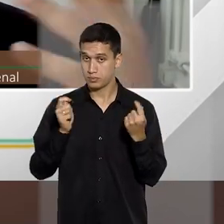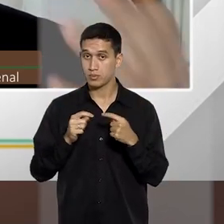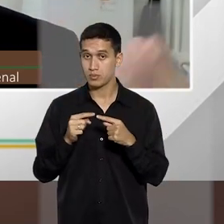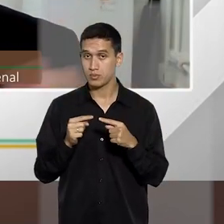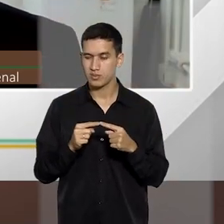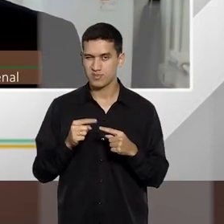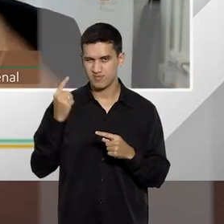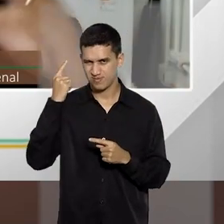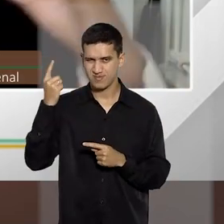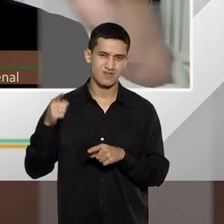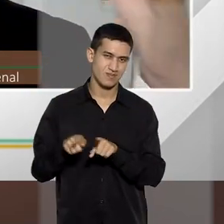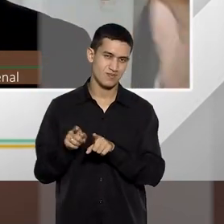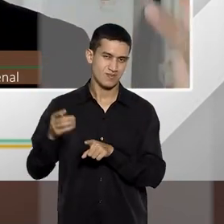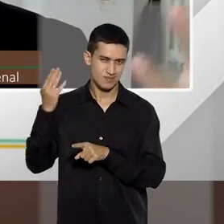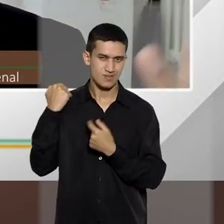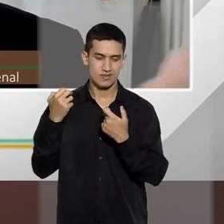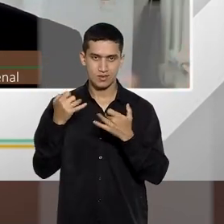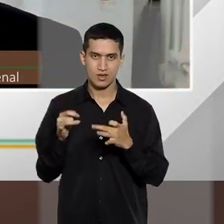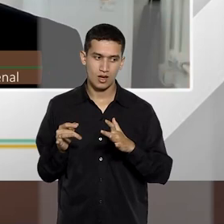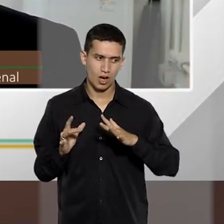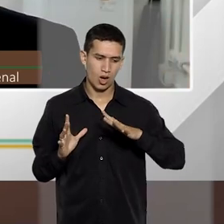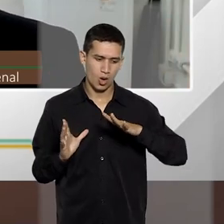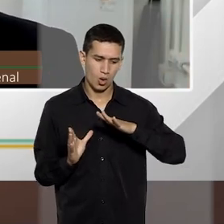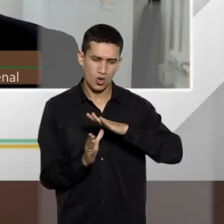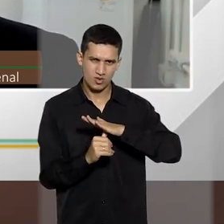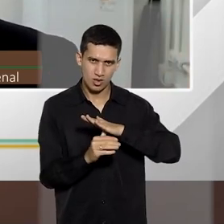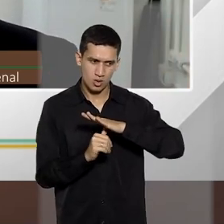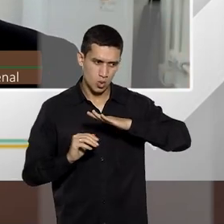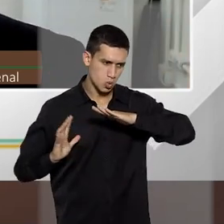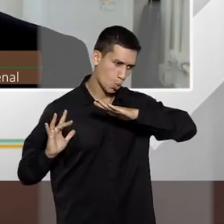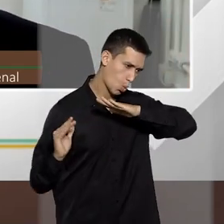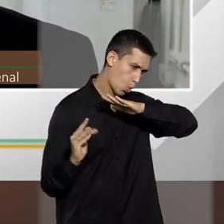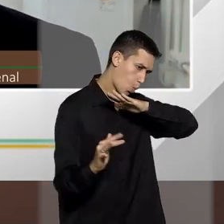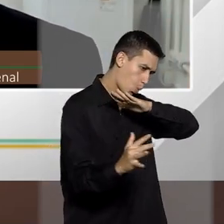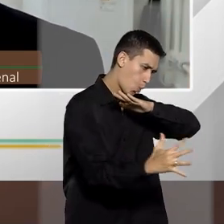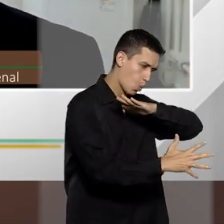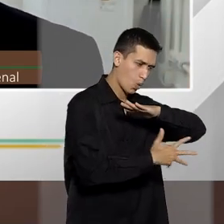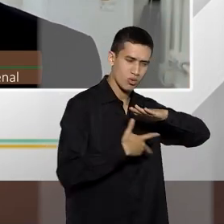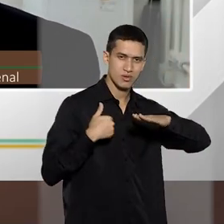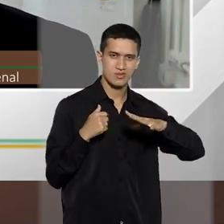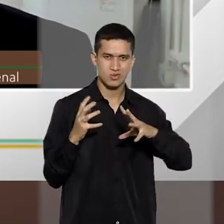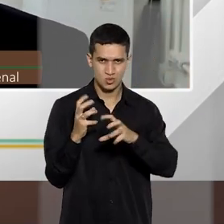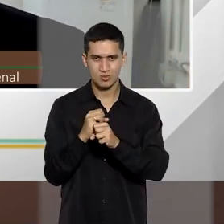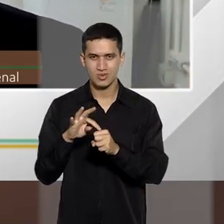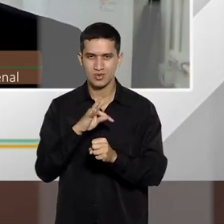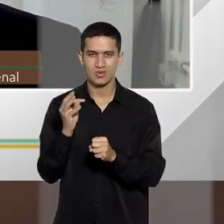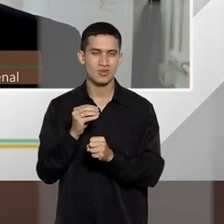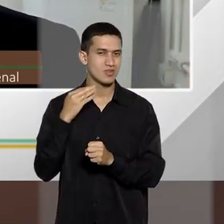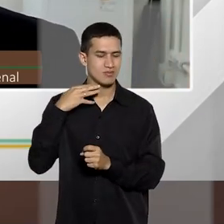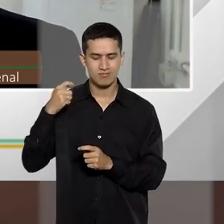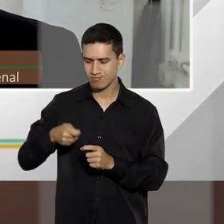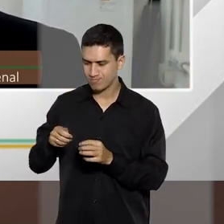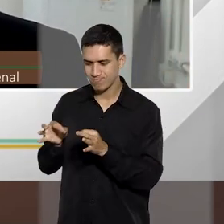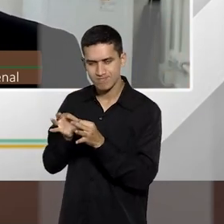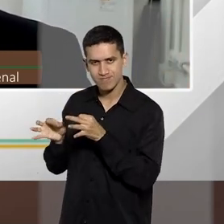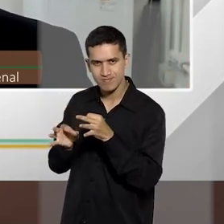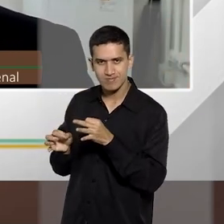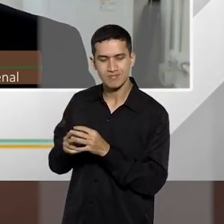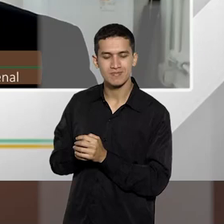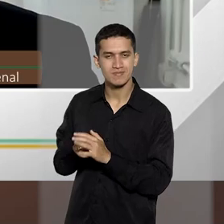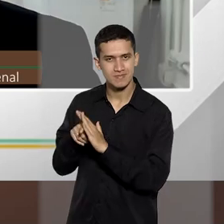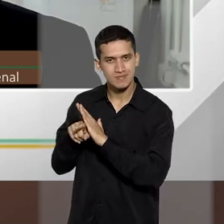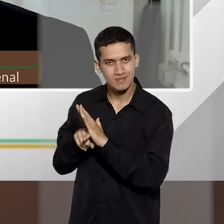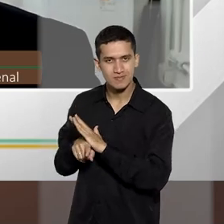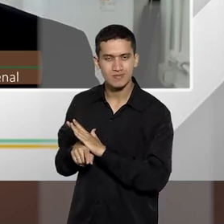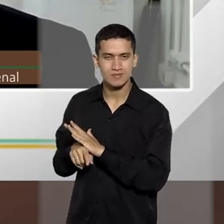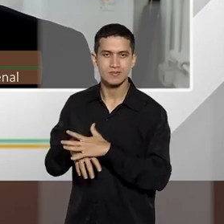furtão, aquela ideia de homogeneidade na continuidade denitiva. Agora, isso tem que ser muito bem trabalhado